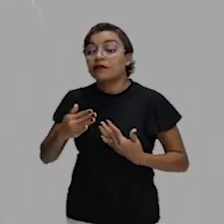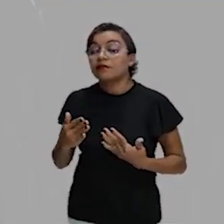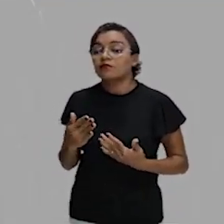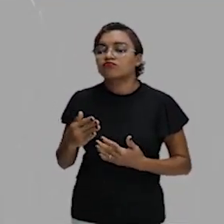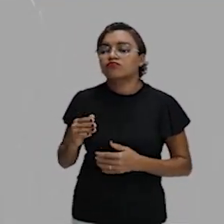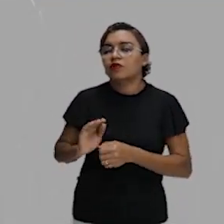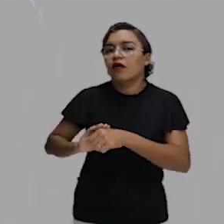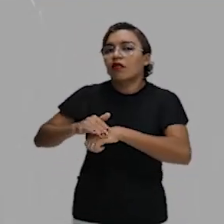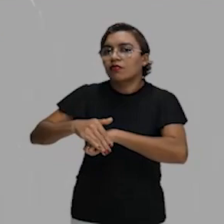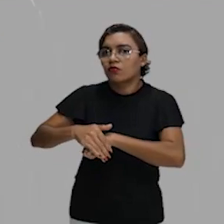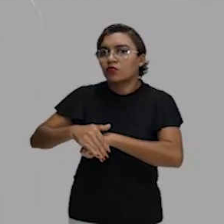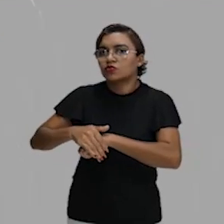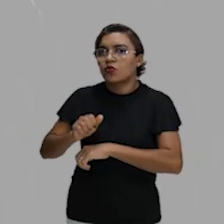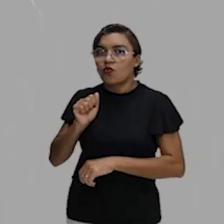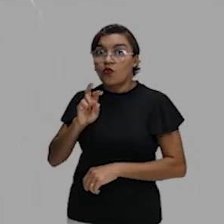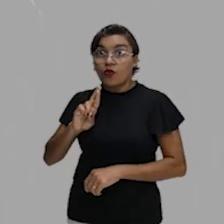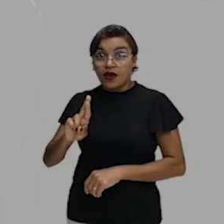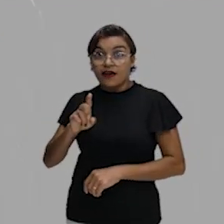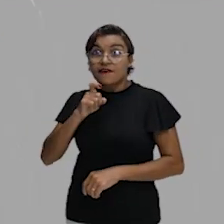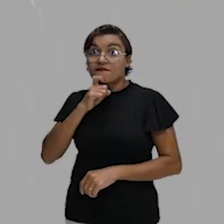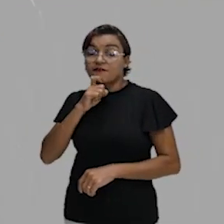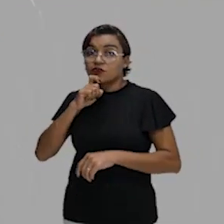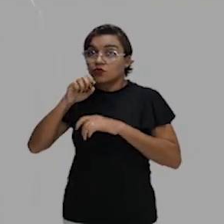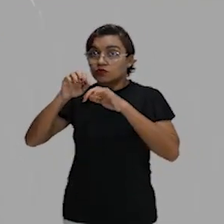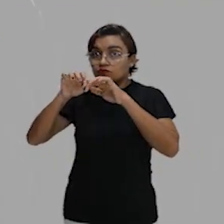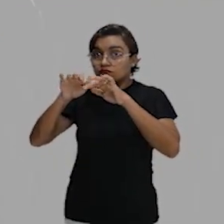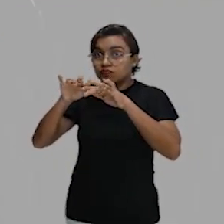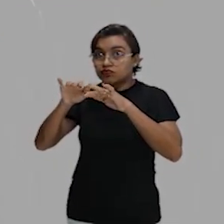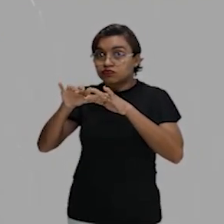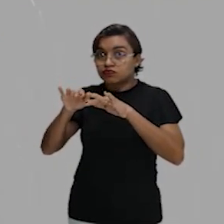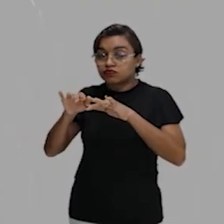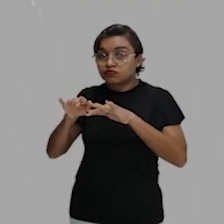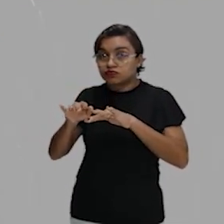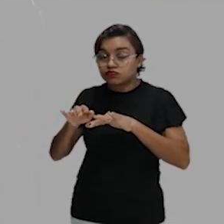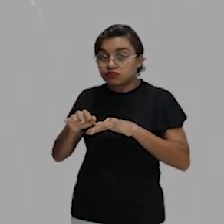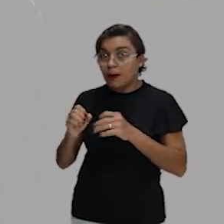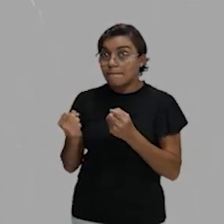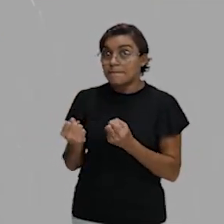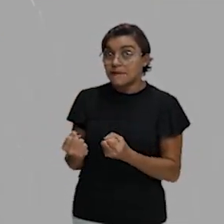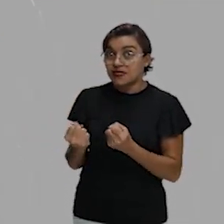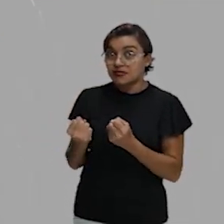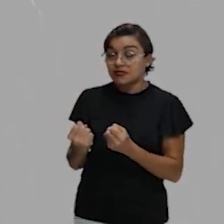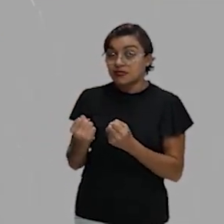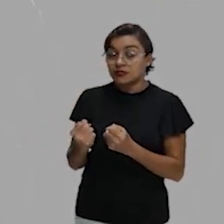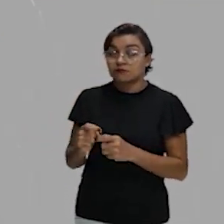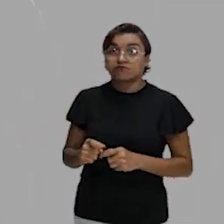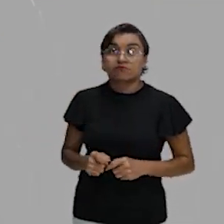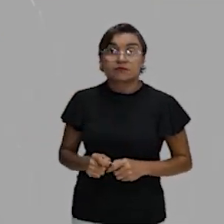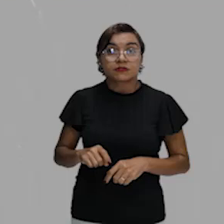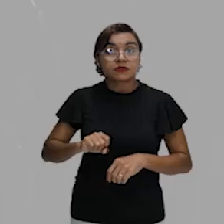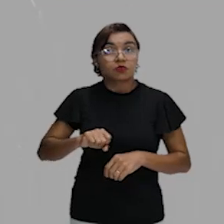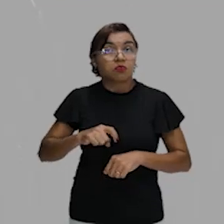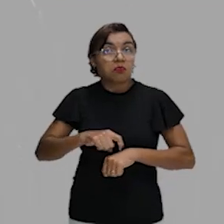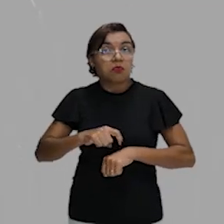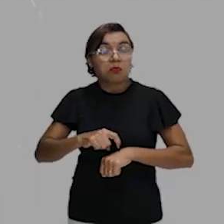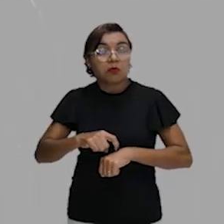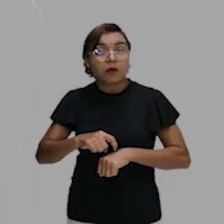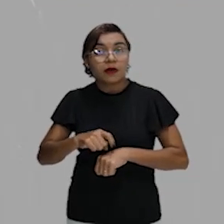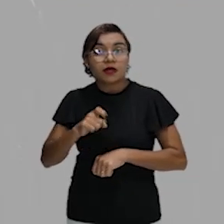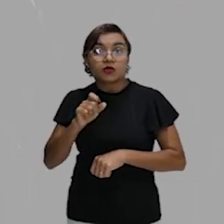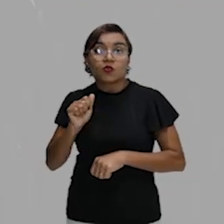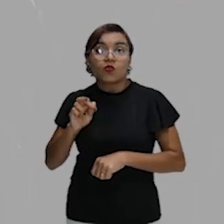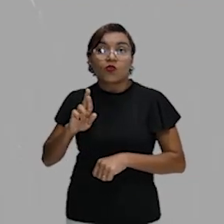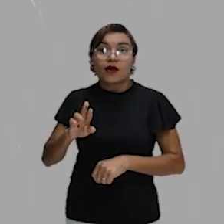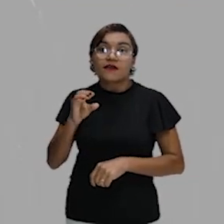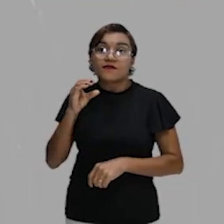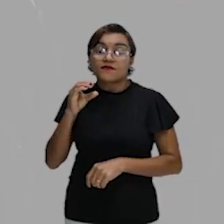Durante a noite, esse ar frio, ele desce em grande quantidade, ele é pesado, e aí, quando esse ar frio, galera, ele se